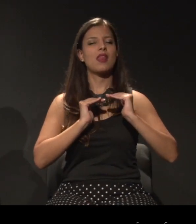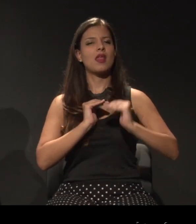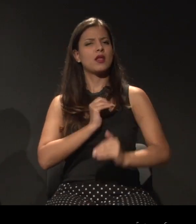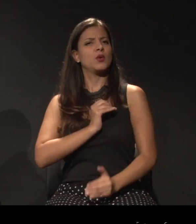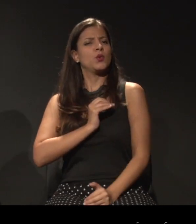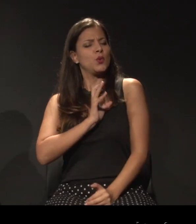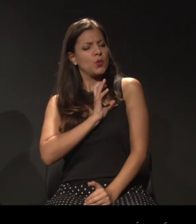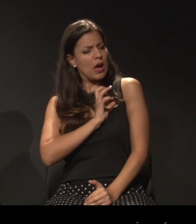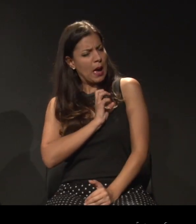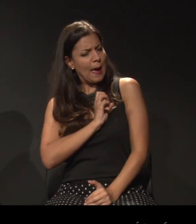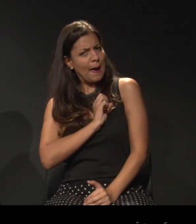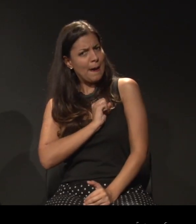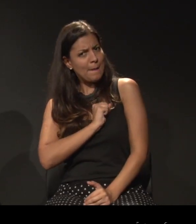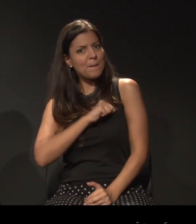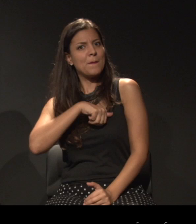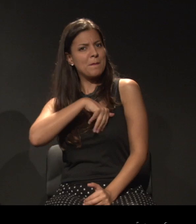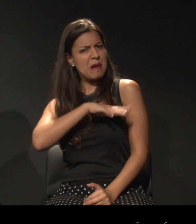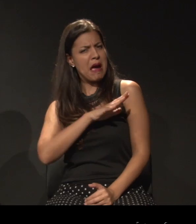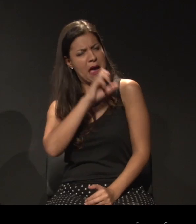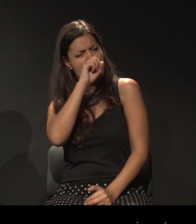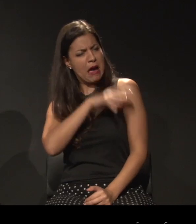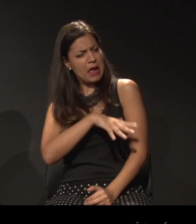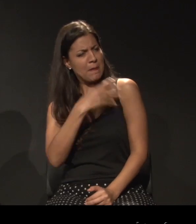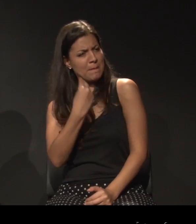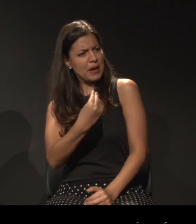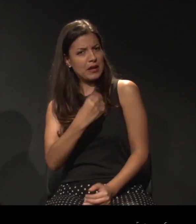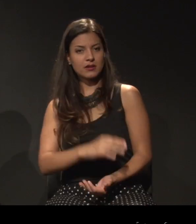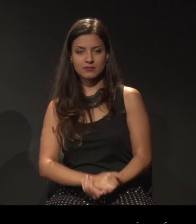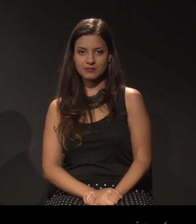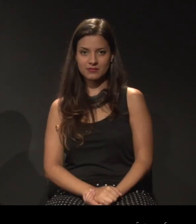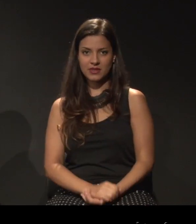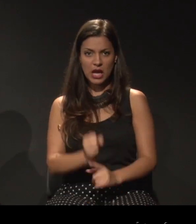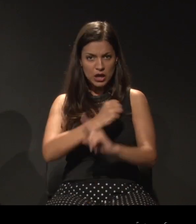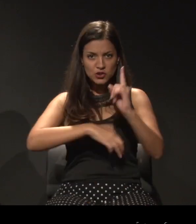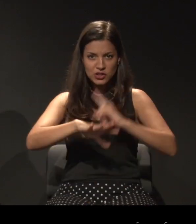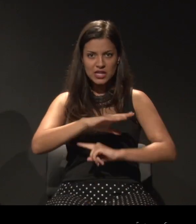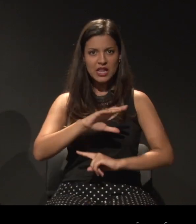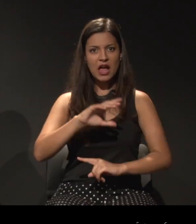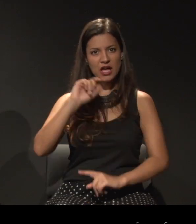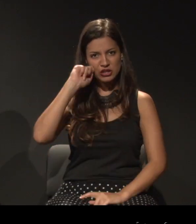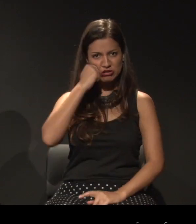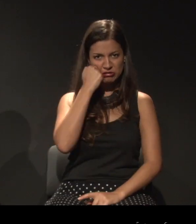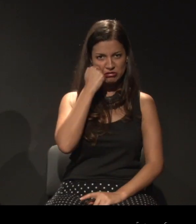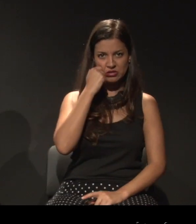não precisa ser tão agressivo. agressivo. A sociedade é violenta com você, mas precisa sair dando porrada por aí.